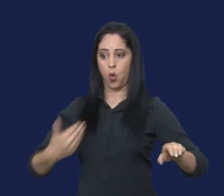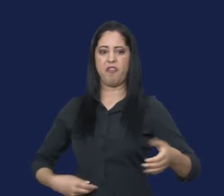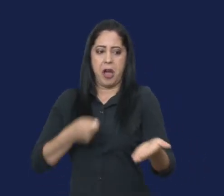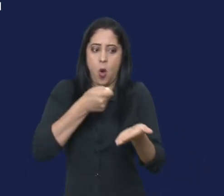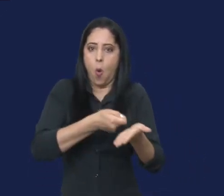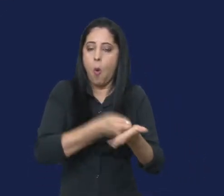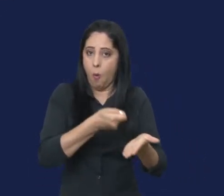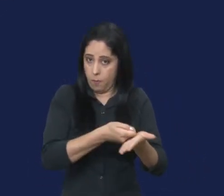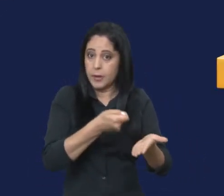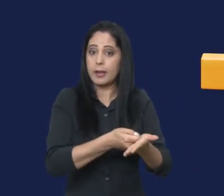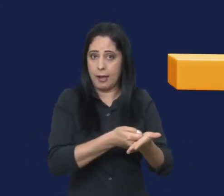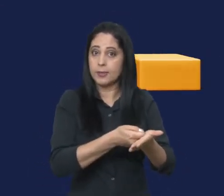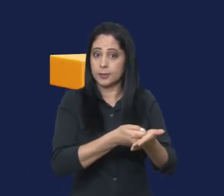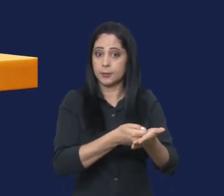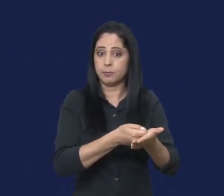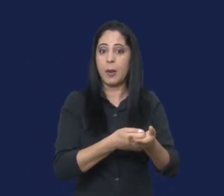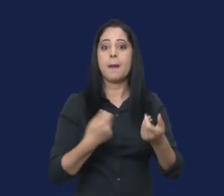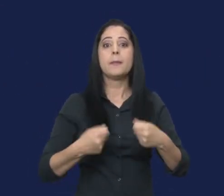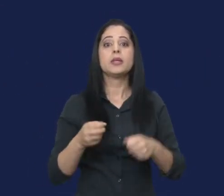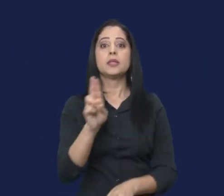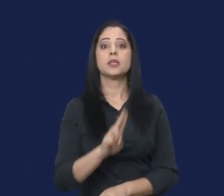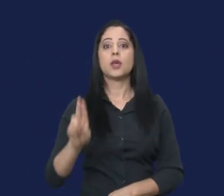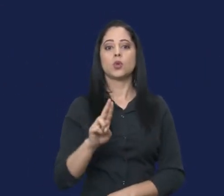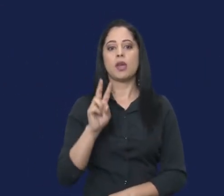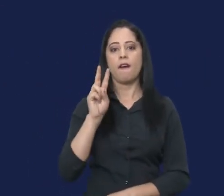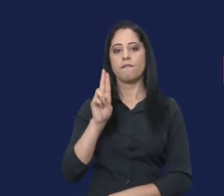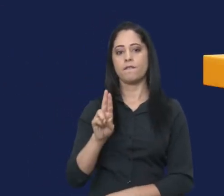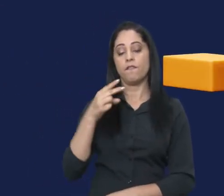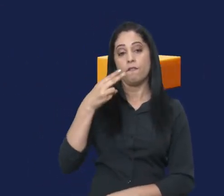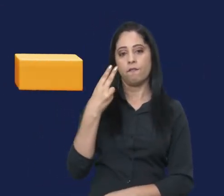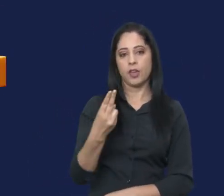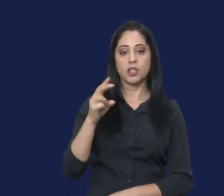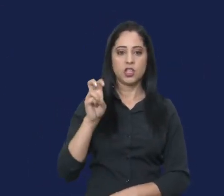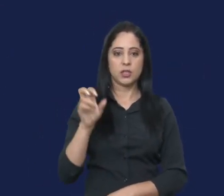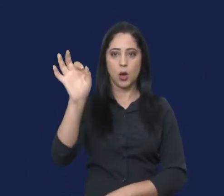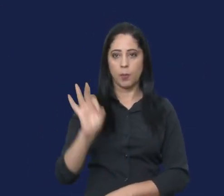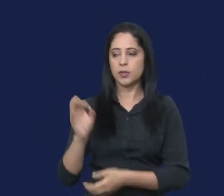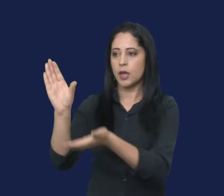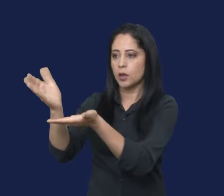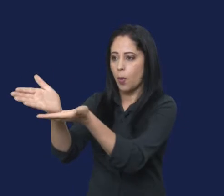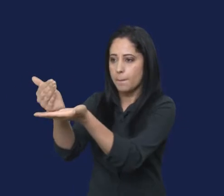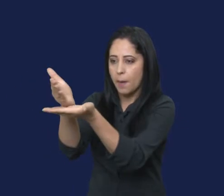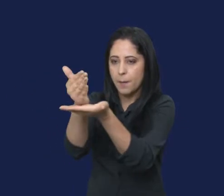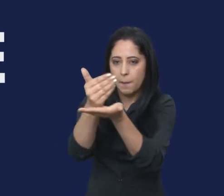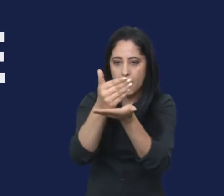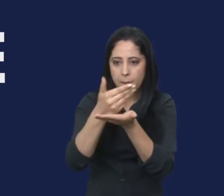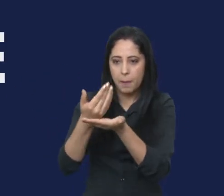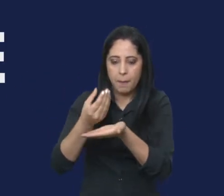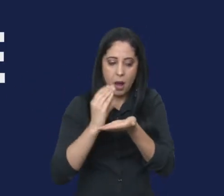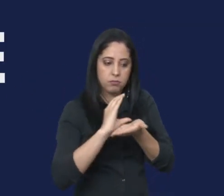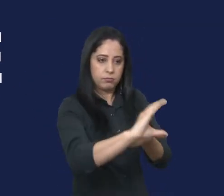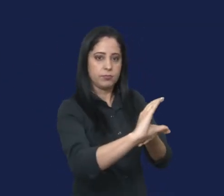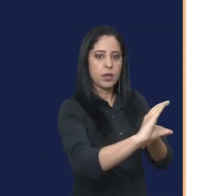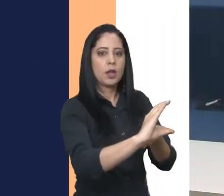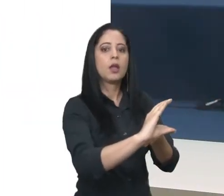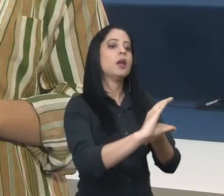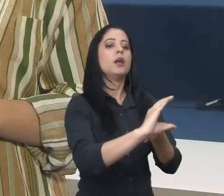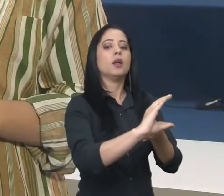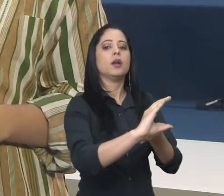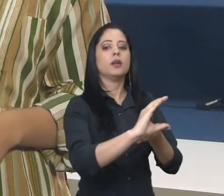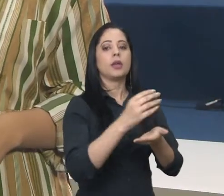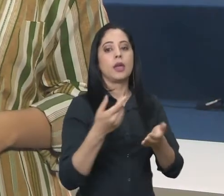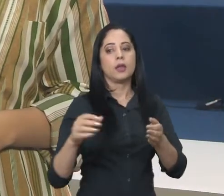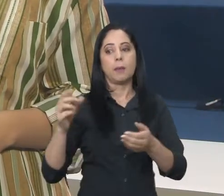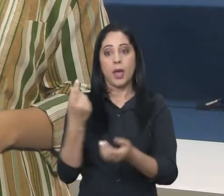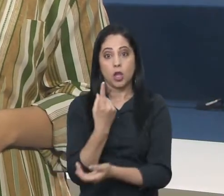governador, sendo exigida a utilização de 25% da receita arrecadada na educação e 12% na saúde.